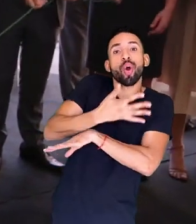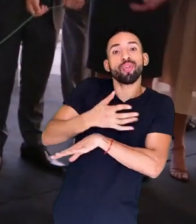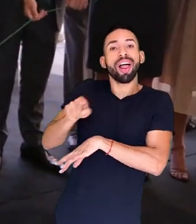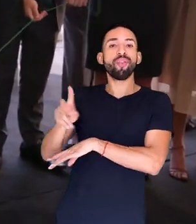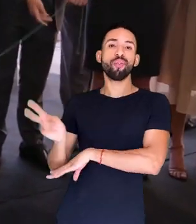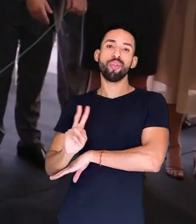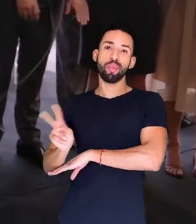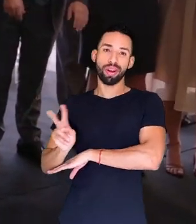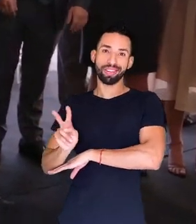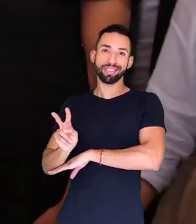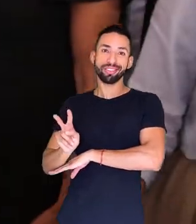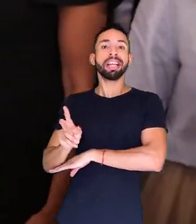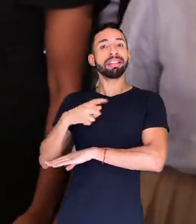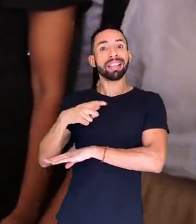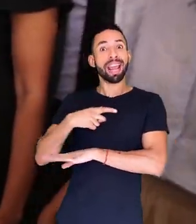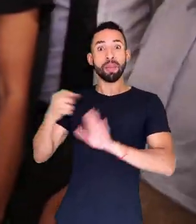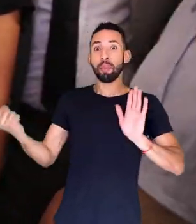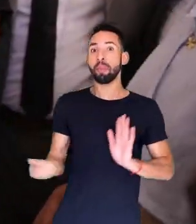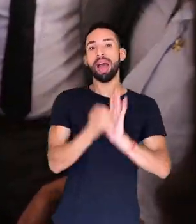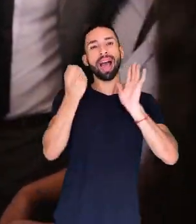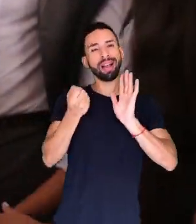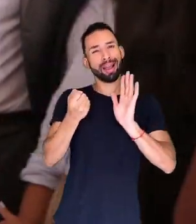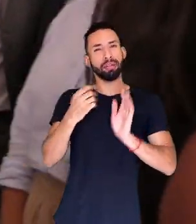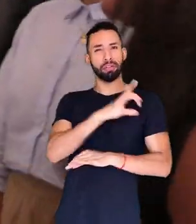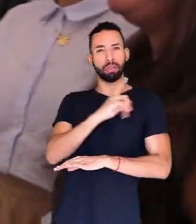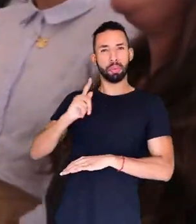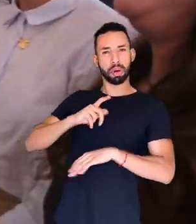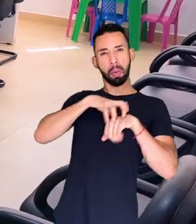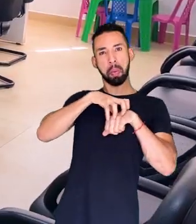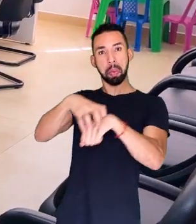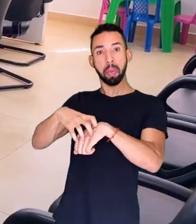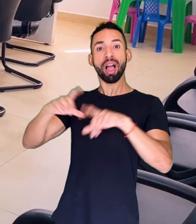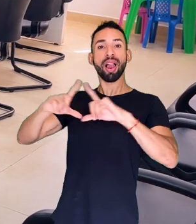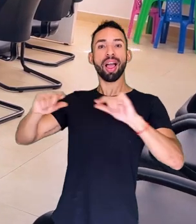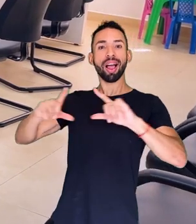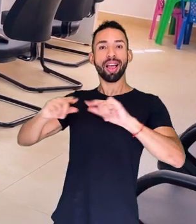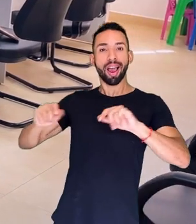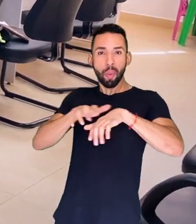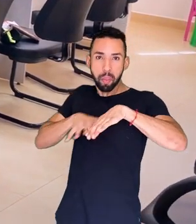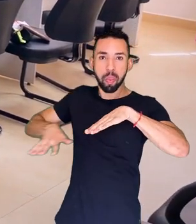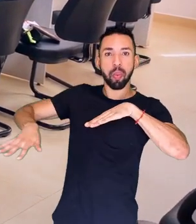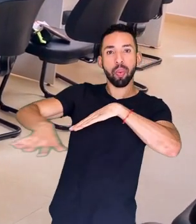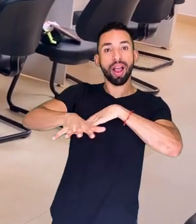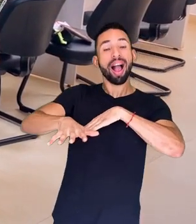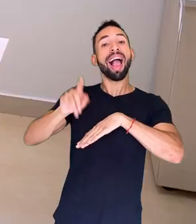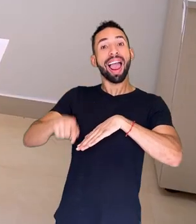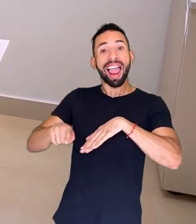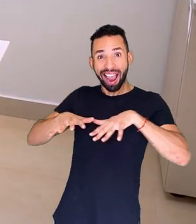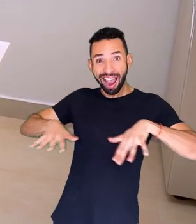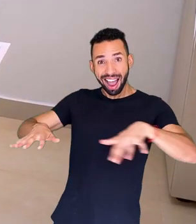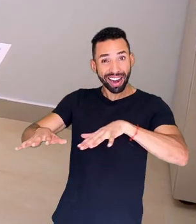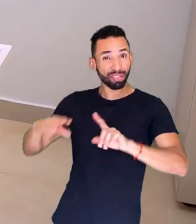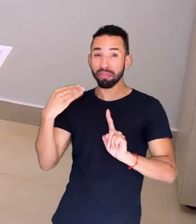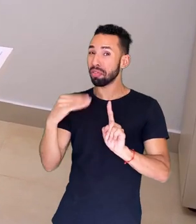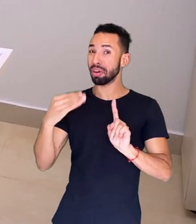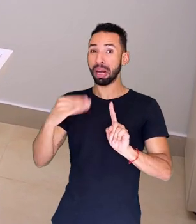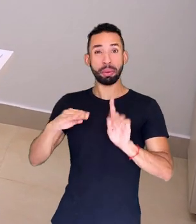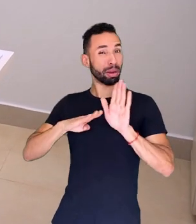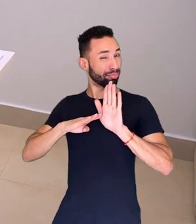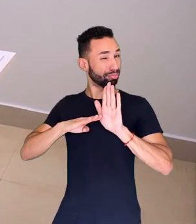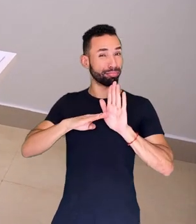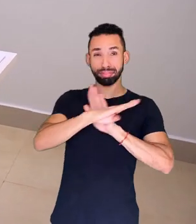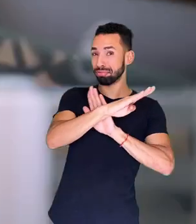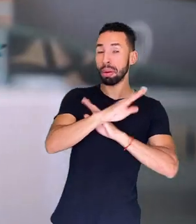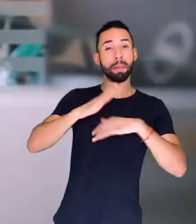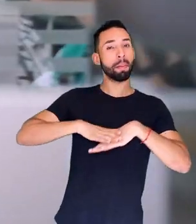unidade Valparaíso de Goiás, marcando a chegada da instituição no entorno do Distrito Federal, uma das regiões de maior